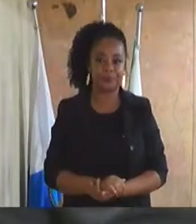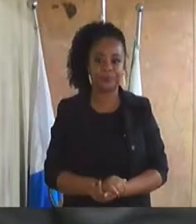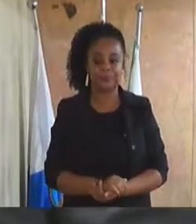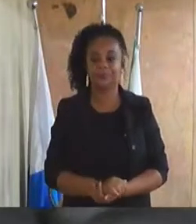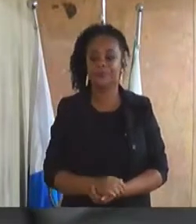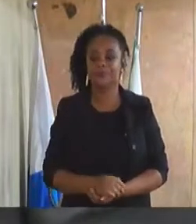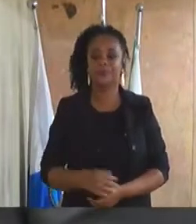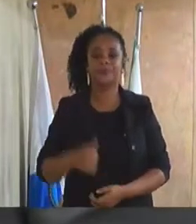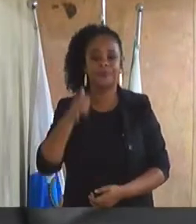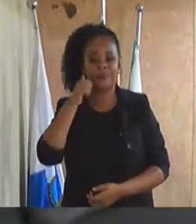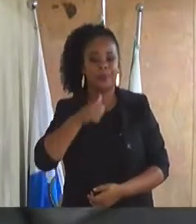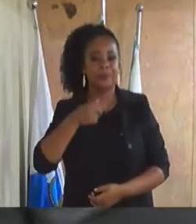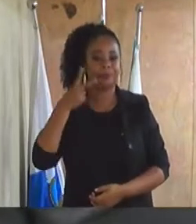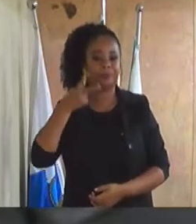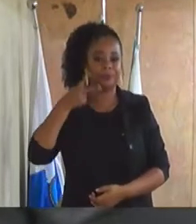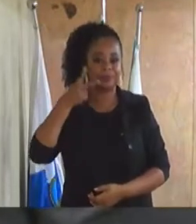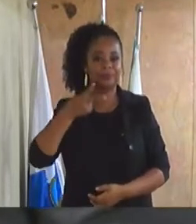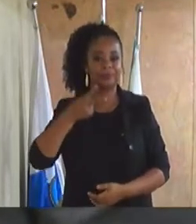senhoras vereadoras.